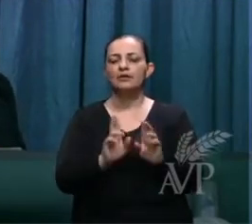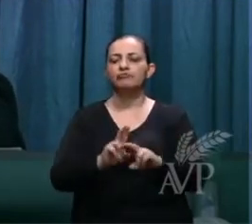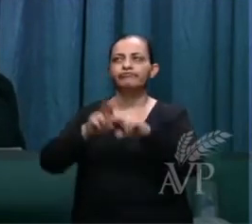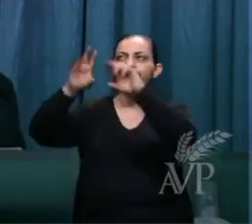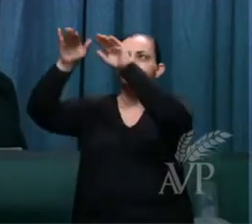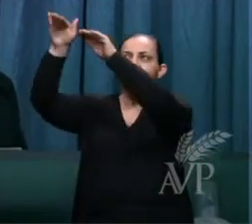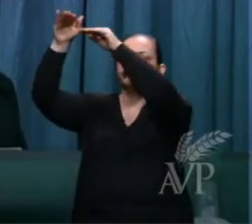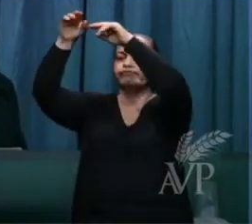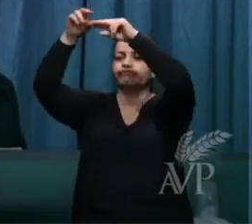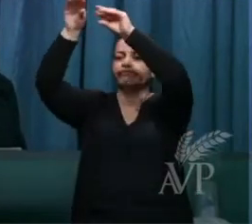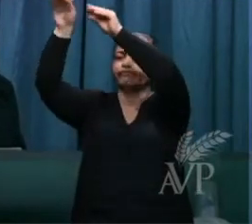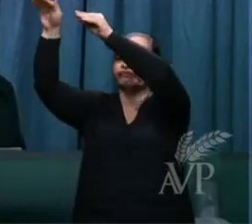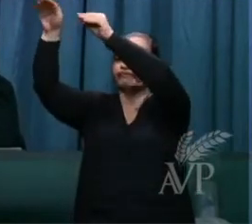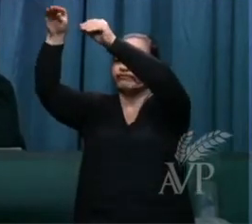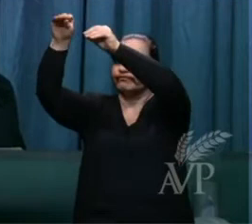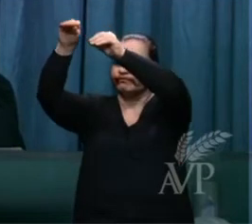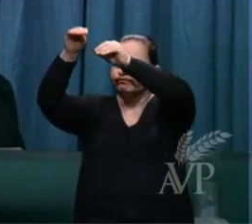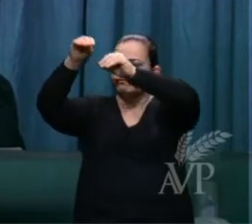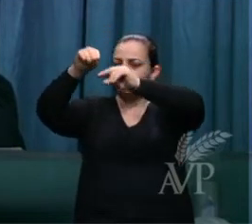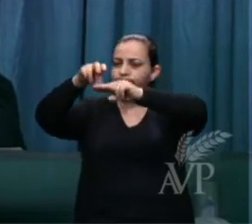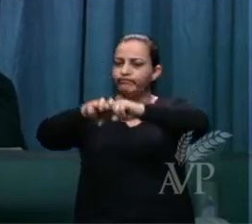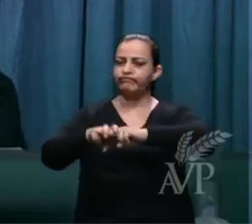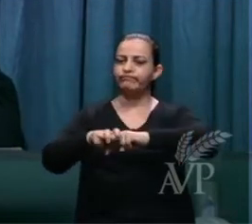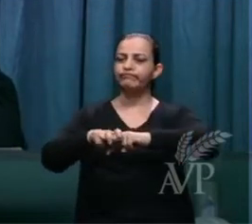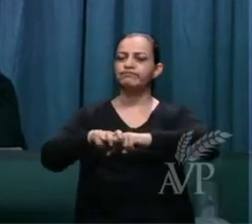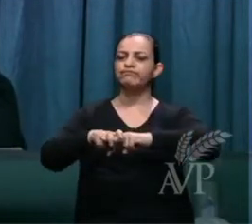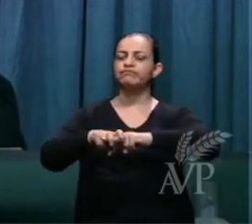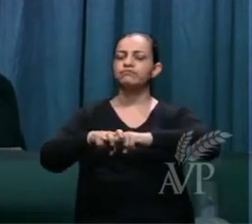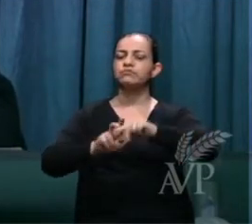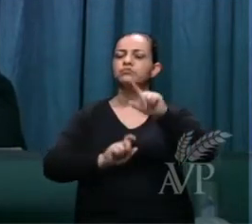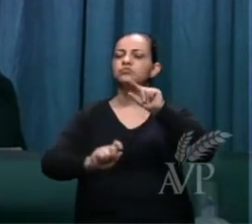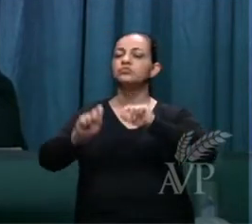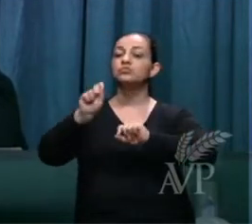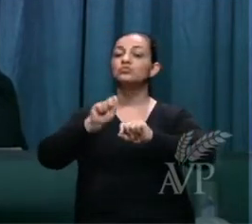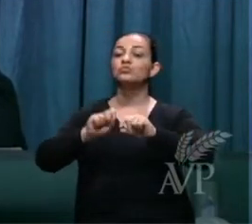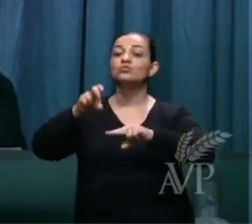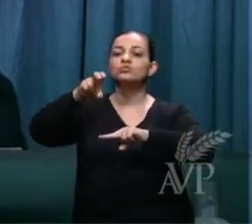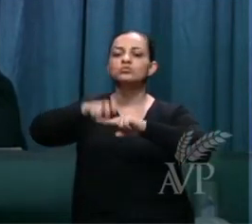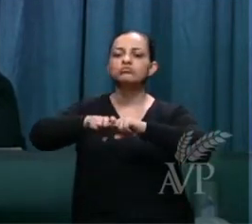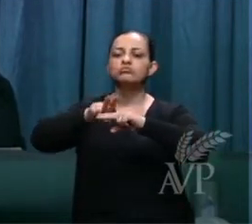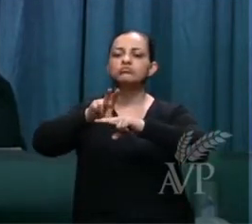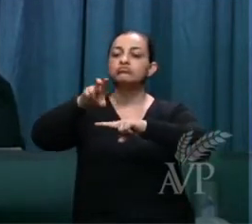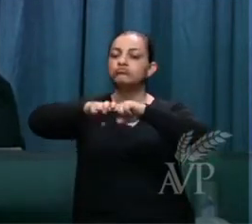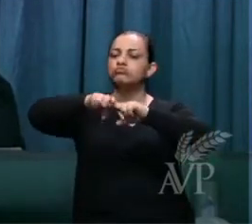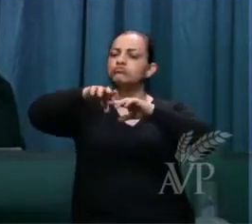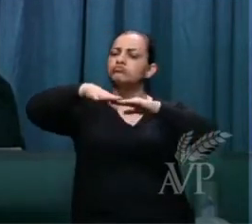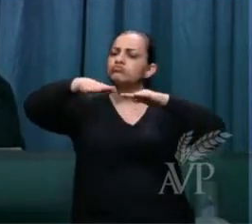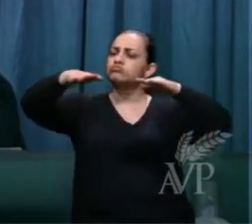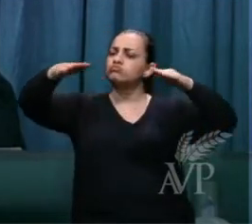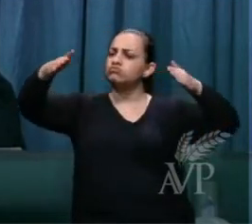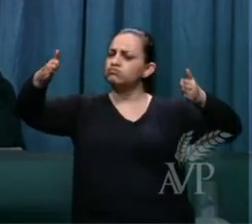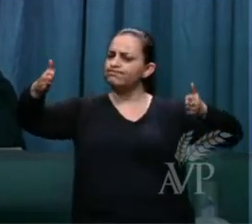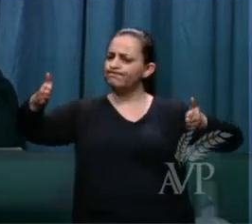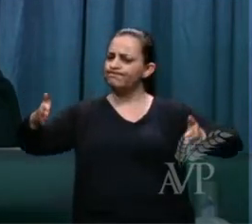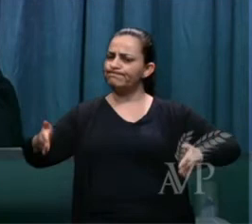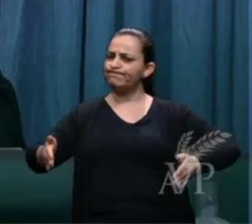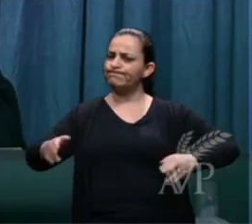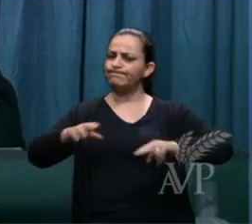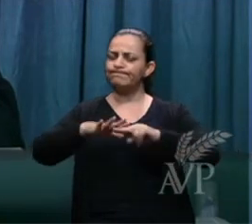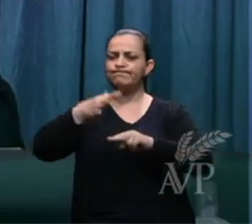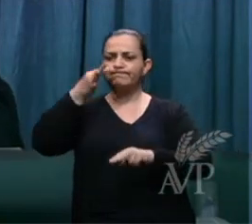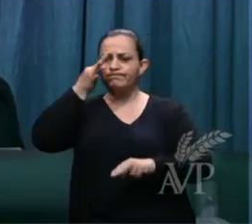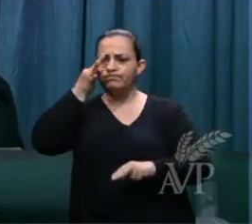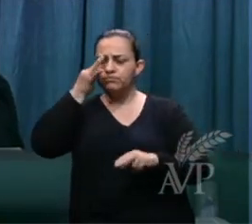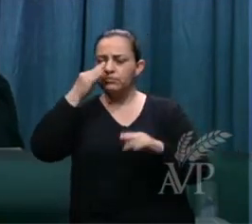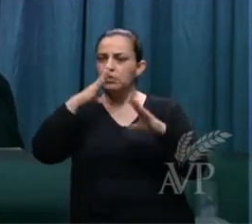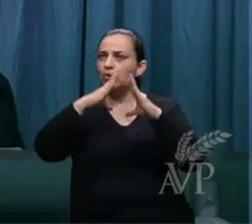o trono, e vi um grande trono e o que estava assentado sobre ele e cuja presença fugiu a terra e o